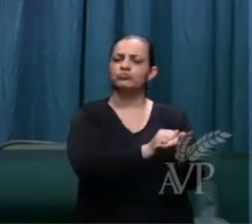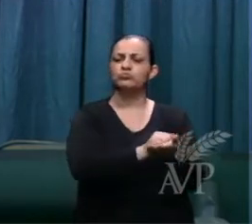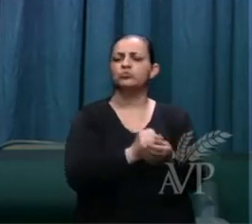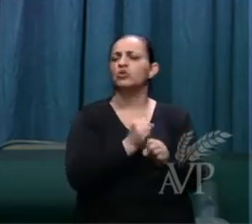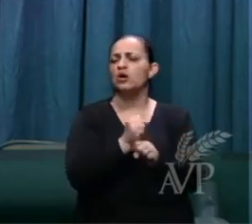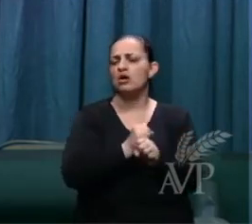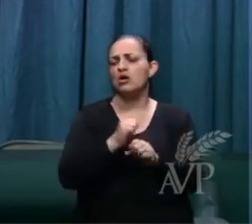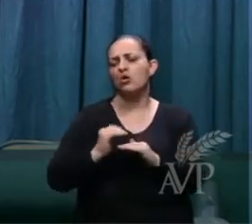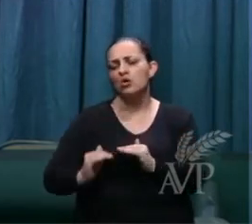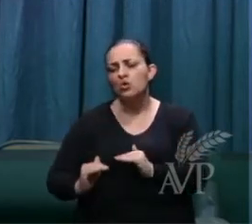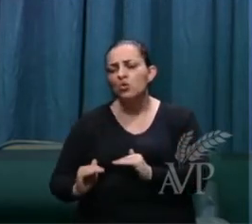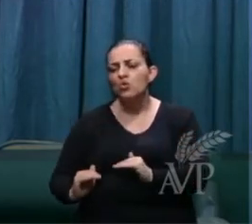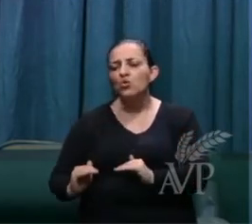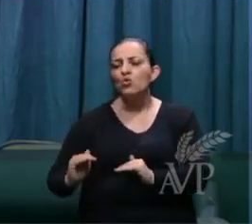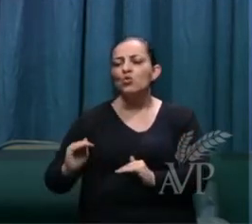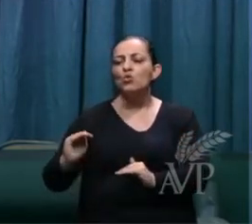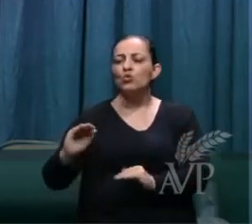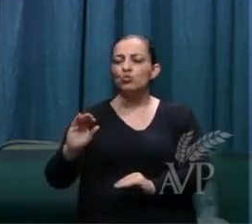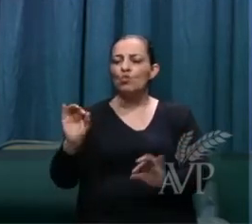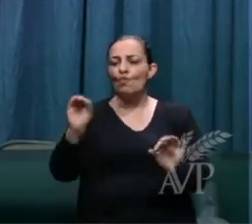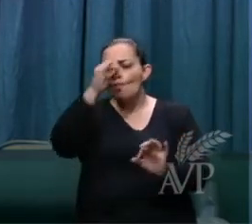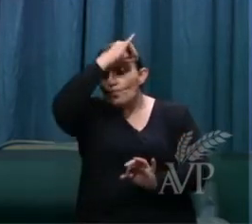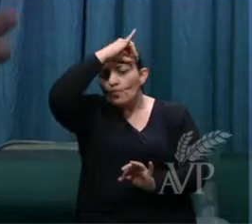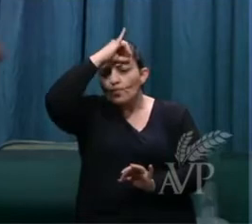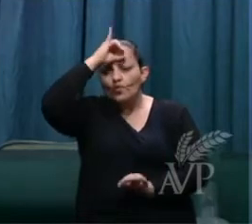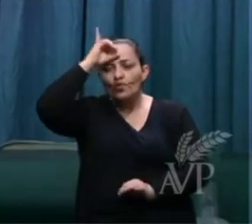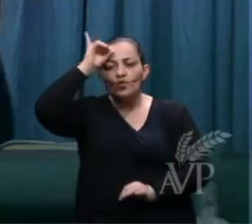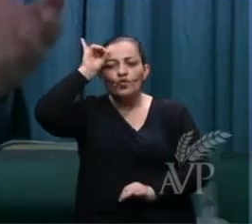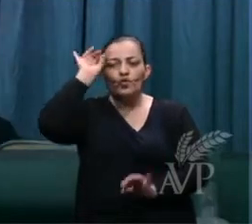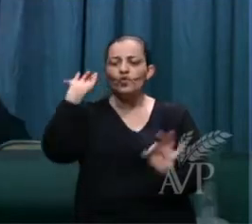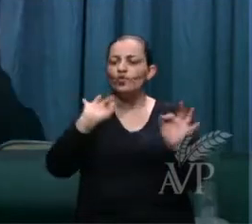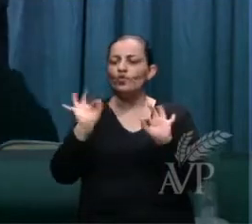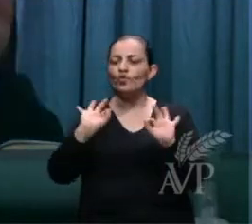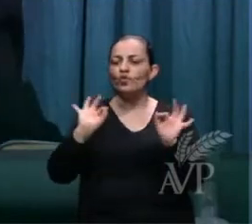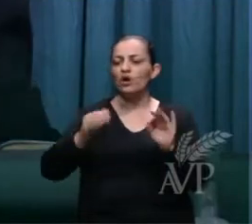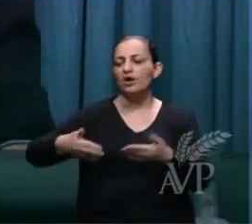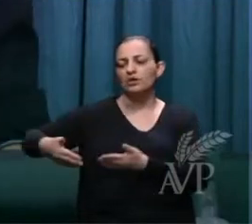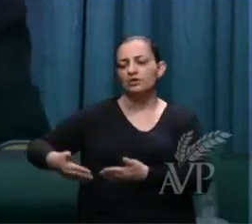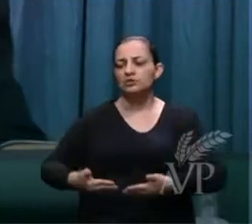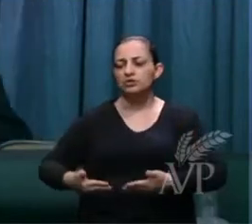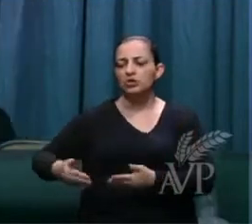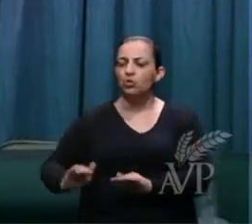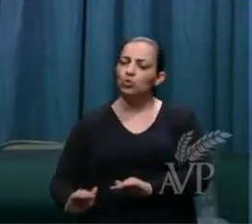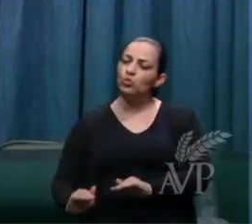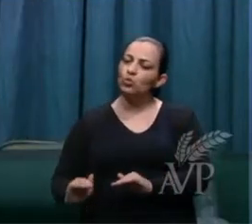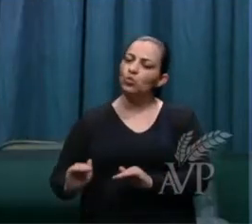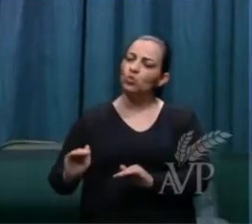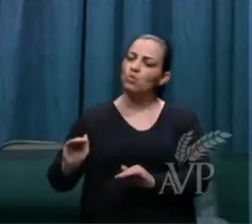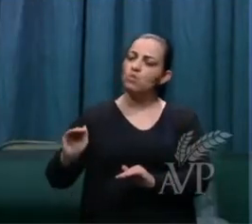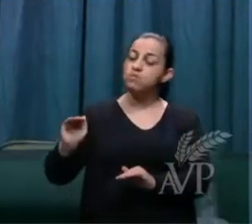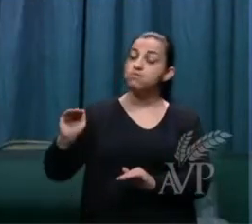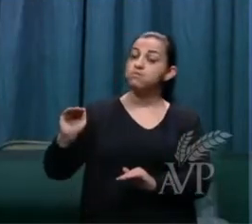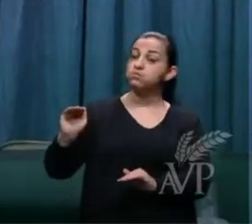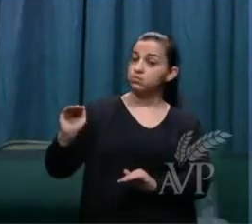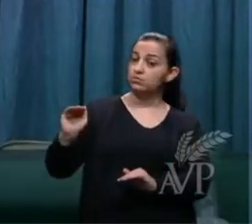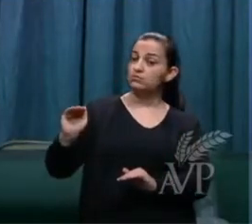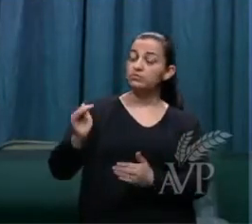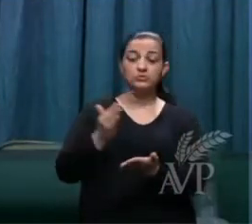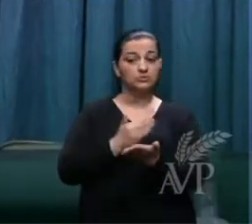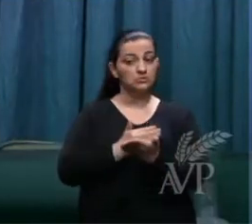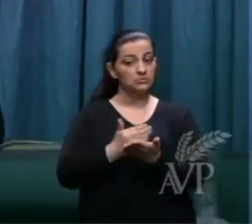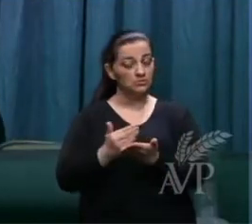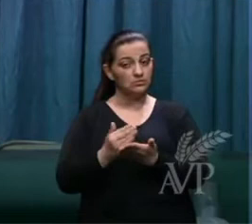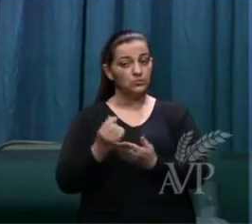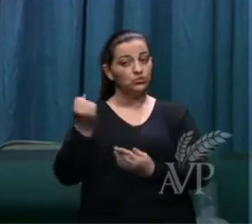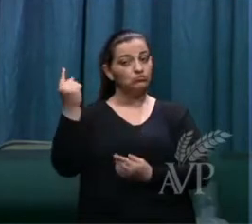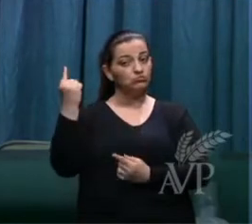barulho, porque é inocente, uma criança, é um bebê, vai crescendo, mas daqui a pouco começa a aparecer